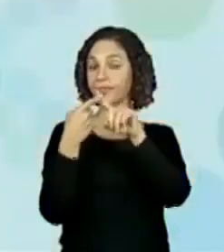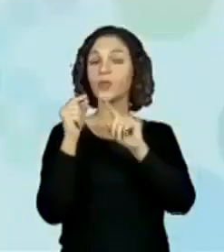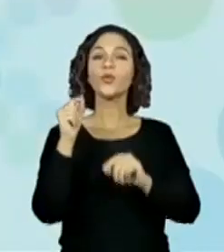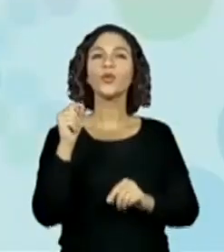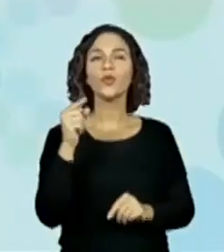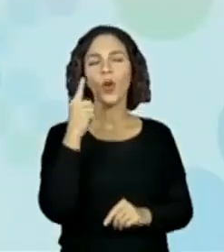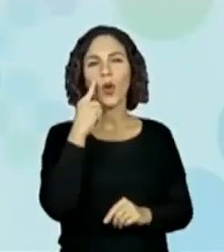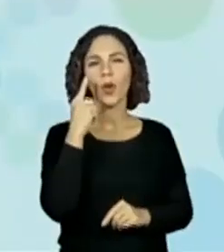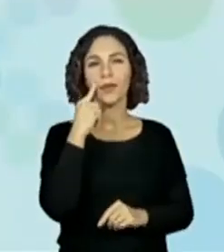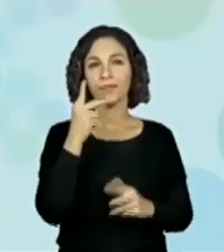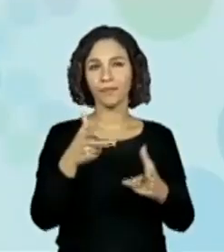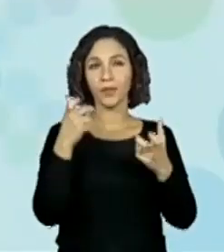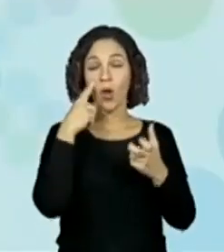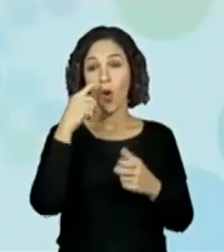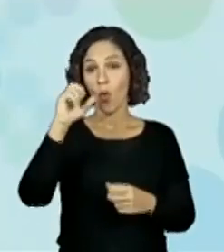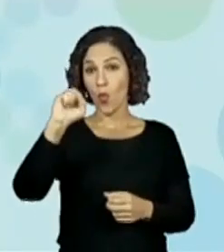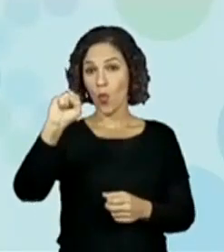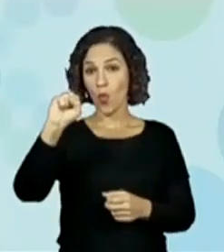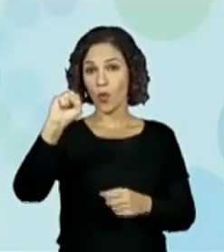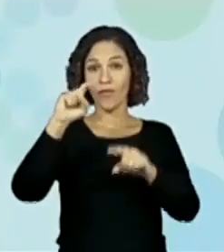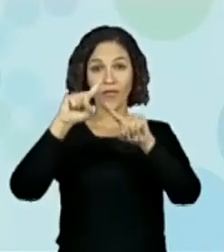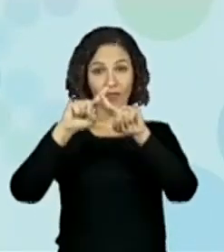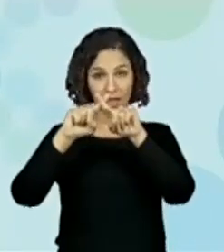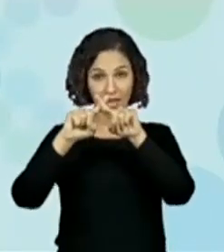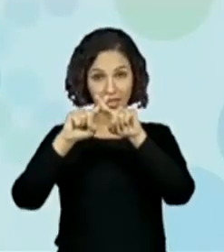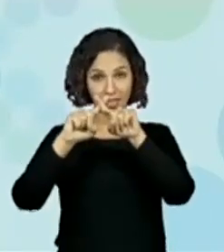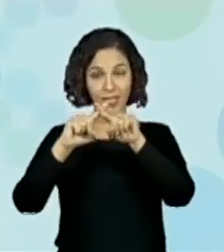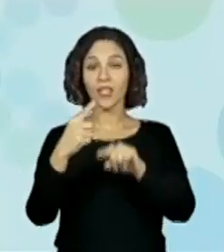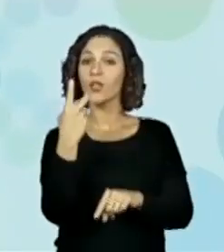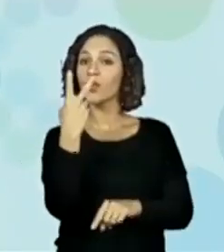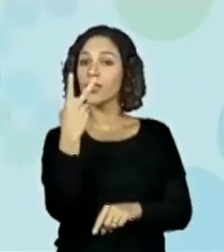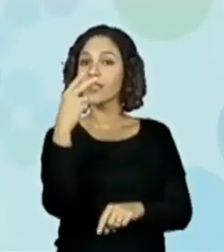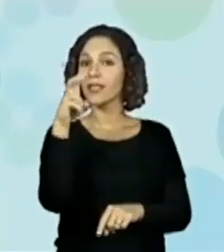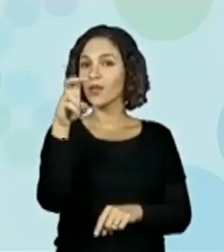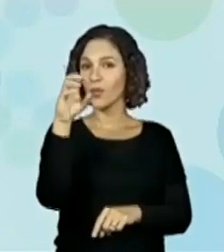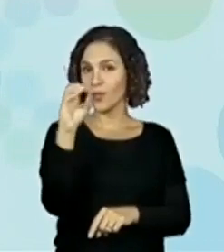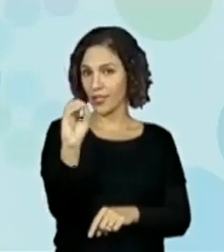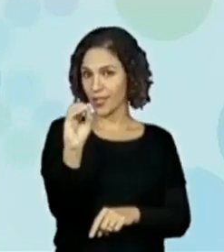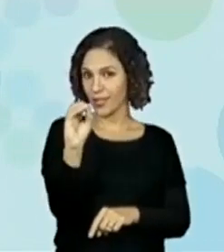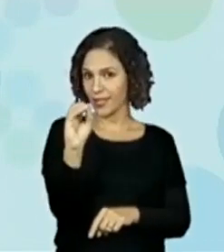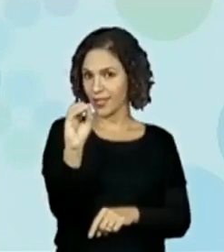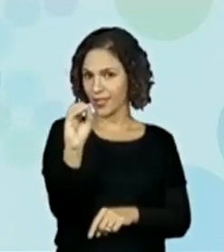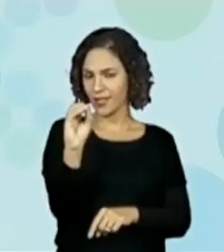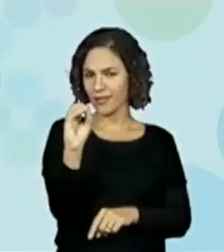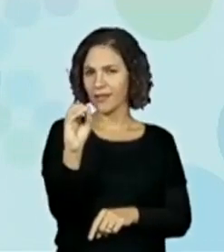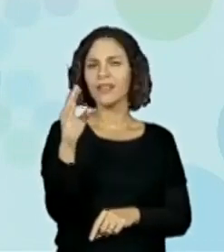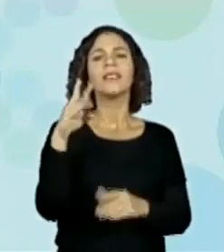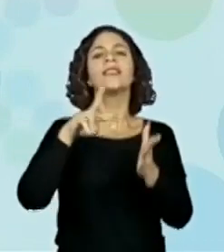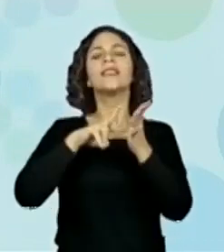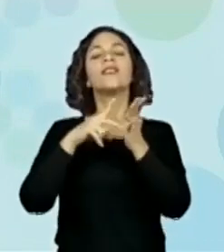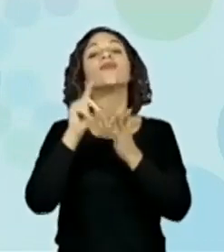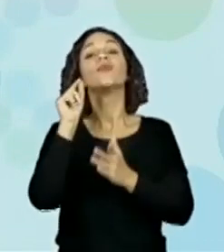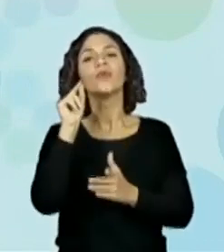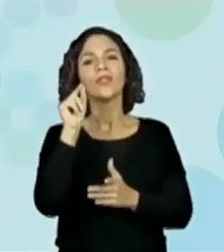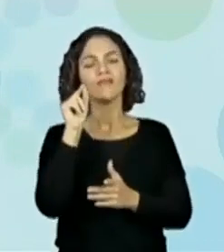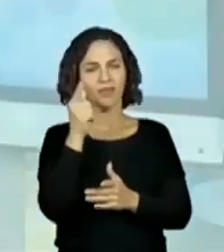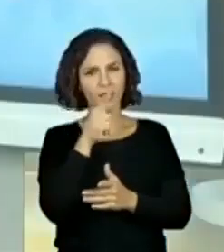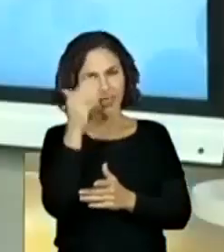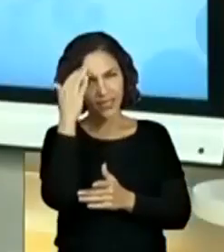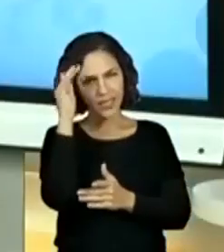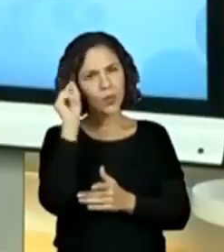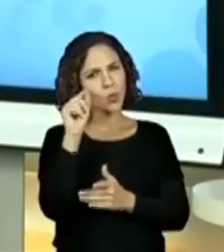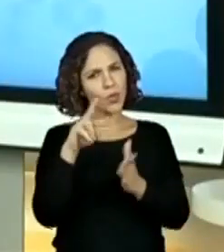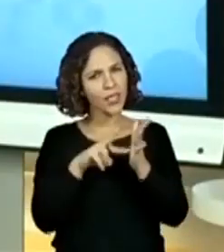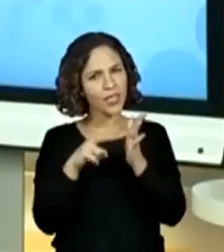aqui, 8 vezes de R$ 250,00. Você sabe o que isso significa? Será que você entende